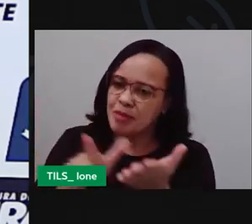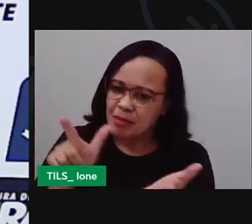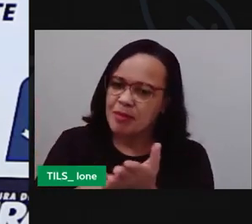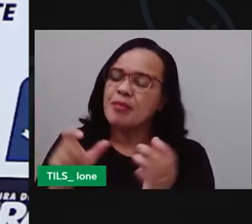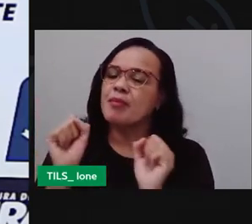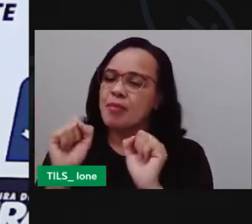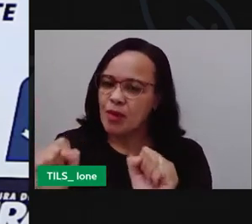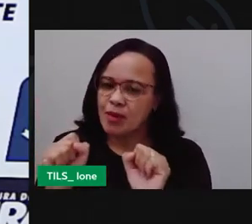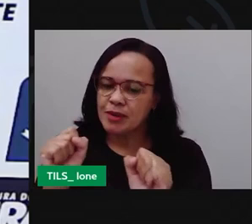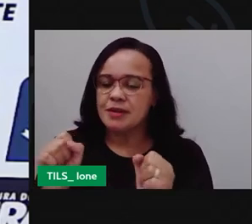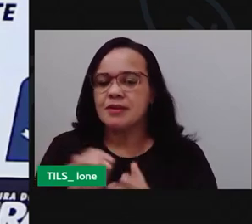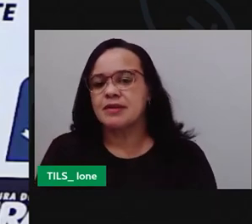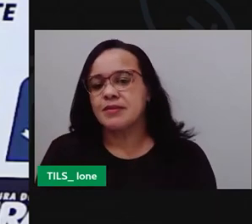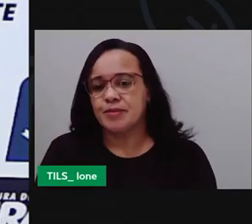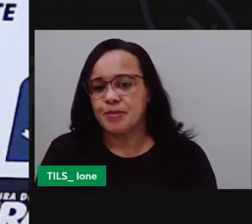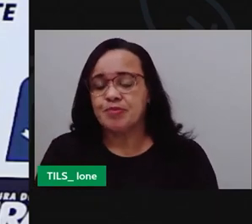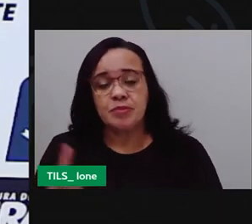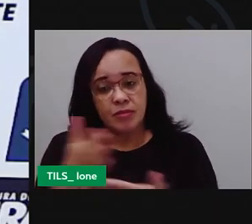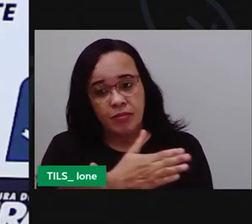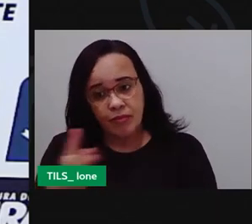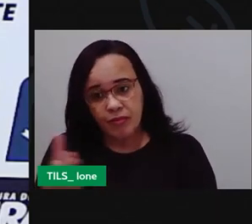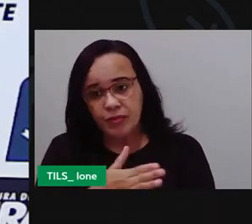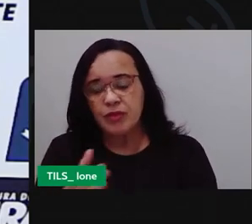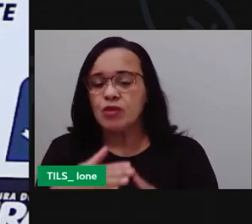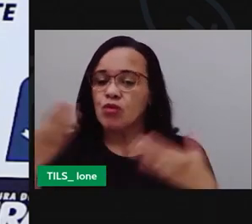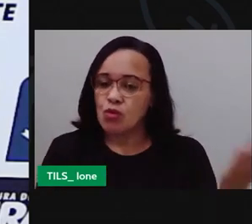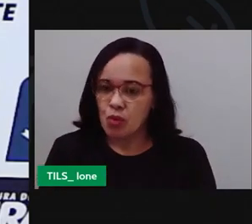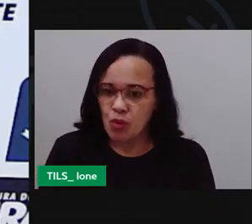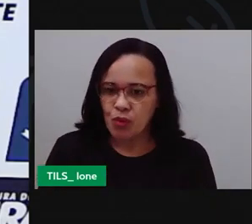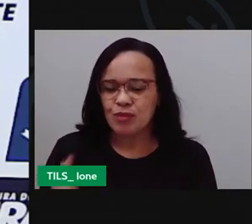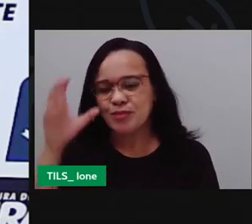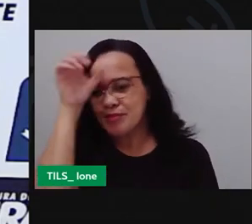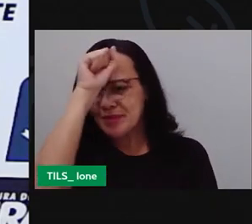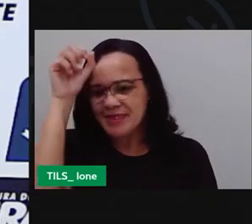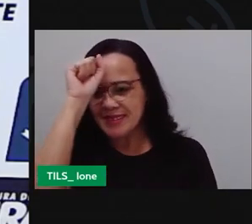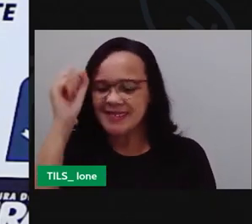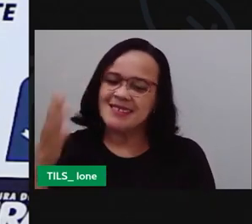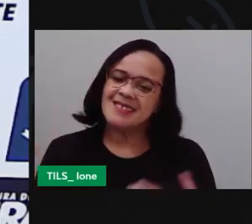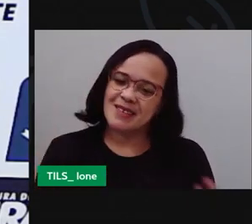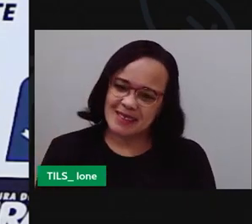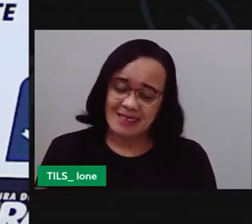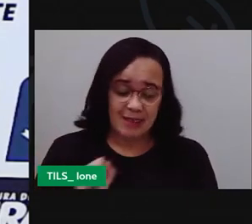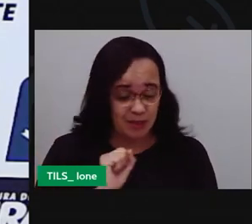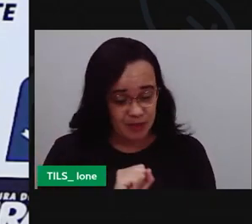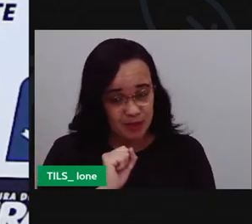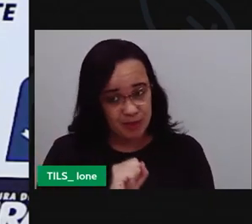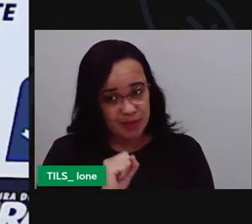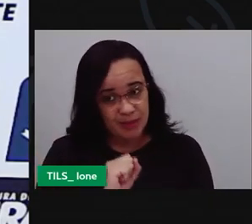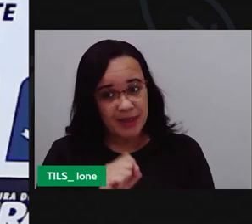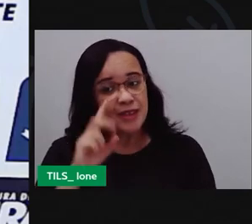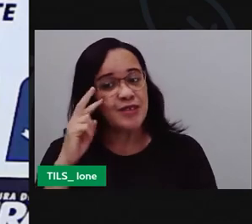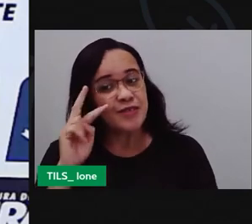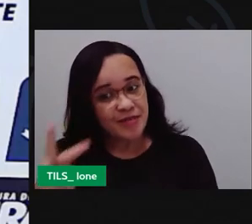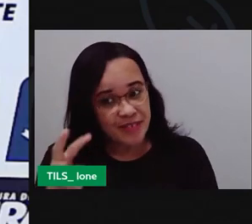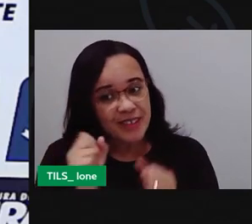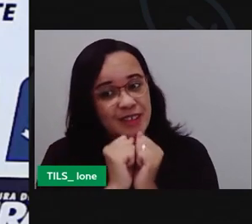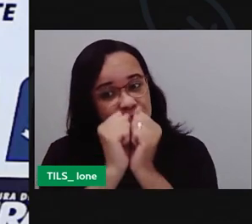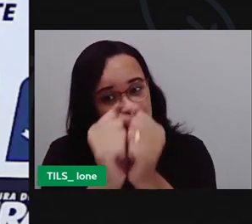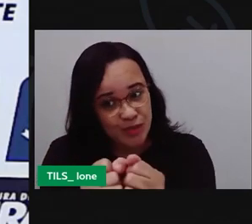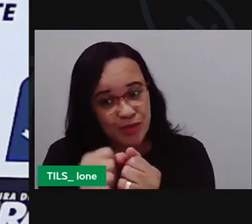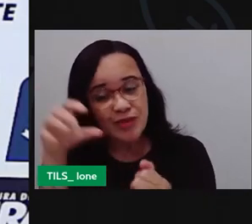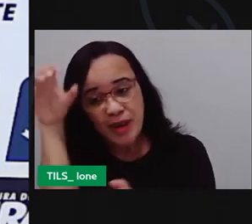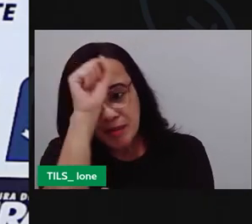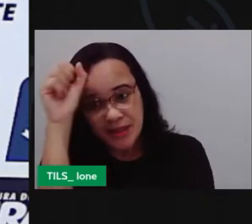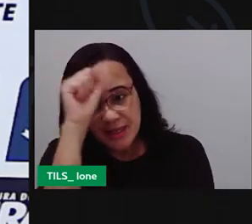algumas das coisas que nós trabalhamos durante essa aula espero que você tenha conseguido acompanhar e aprender aqui comigo